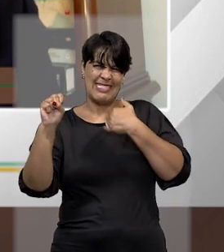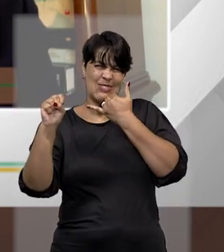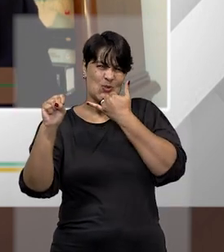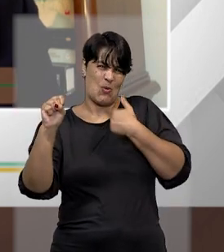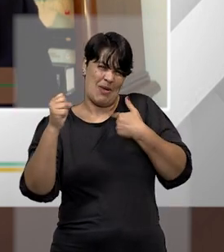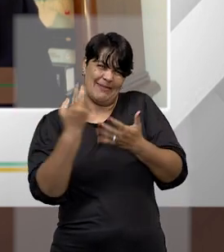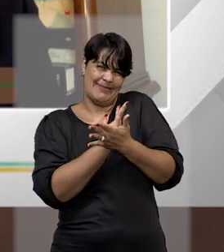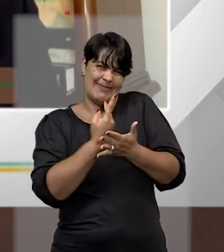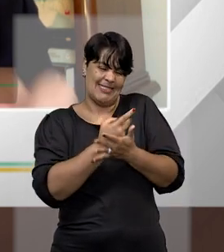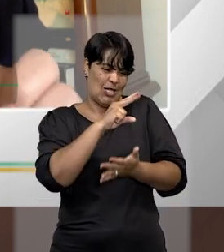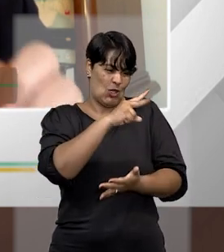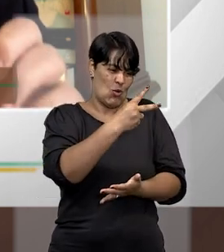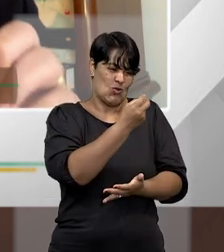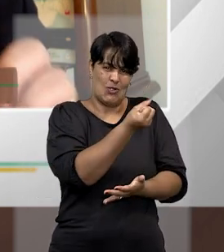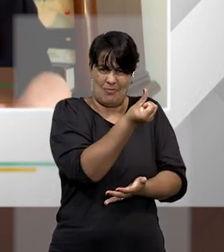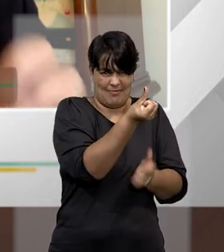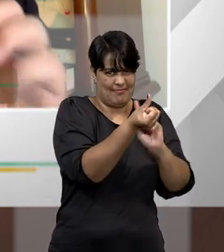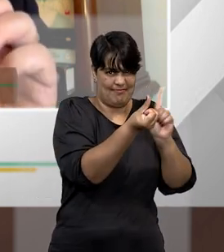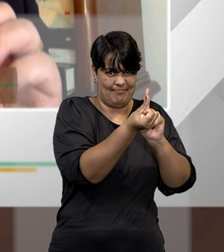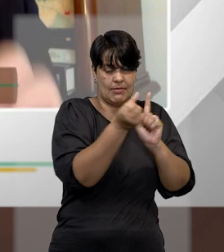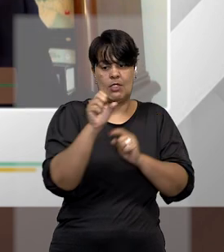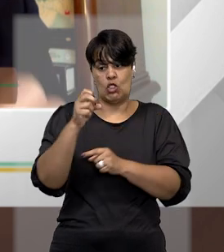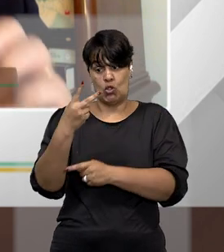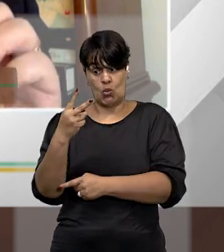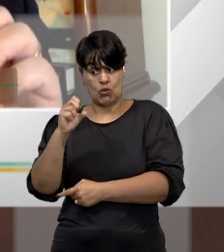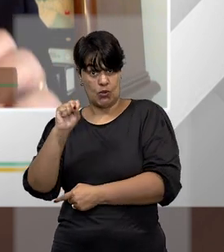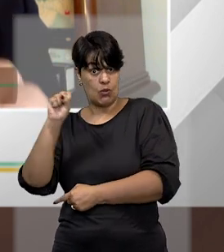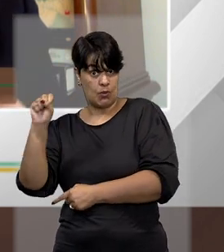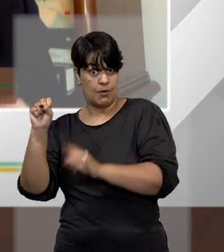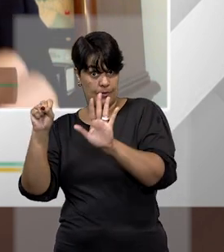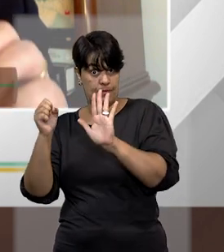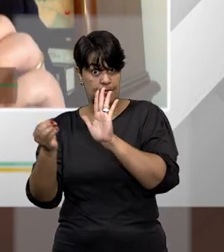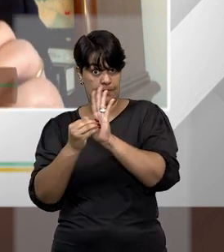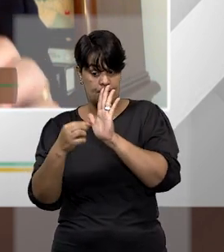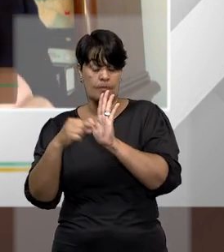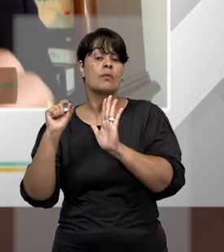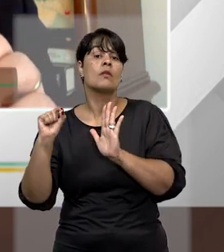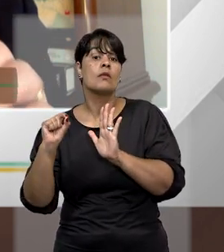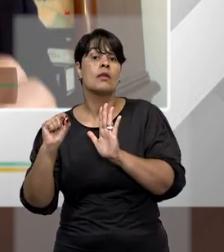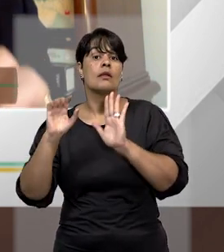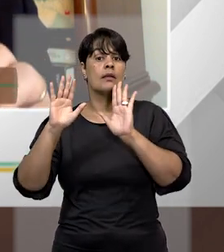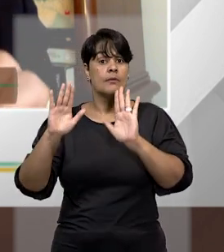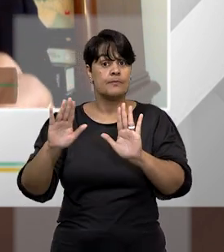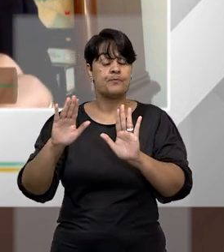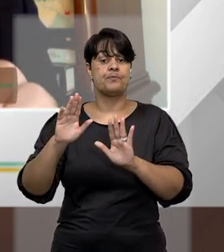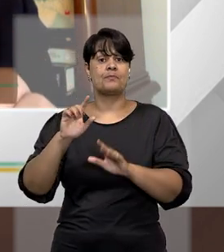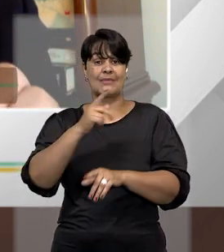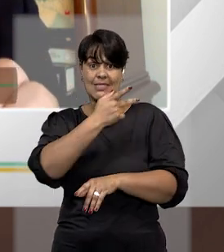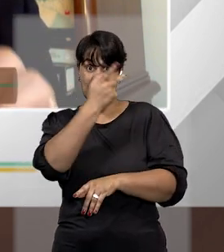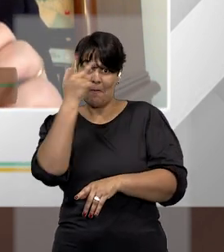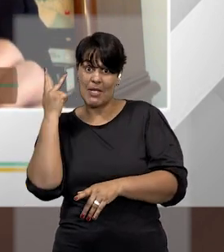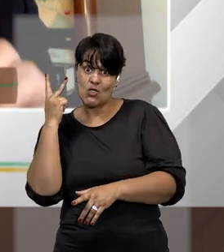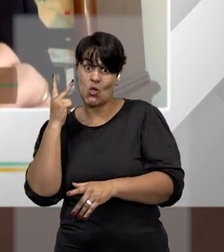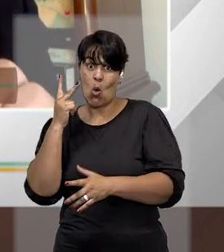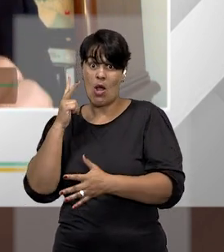acrescentado pela nova lei. Ele fala o seguinte, olha, incorre na mesma pena quem incita publicamente